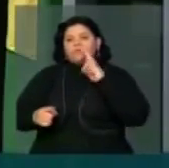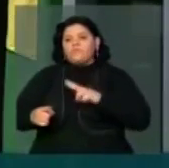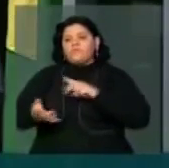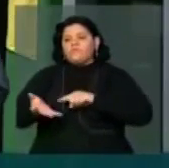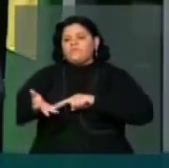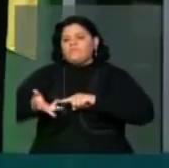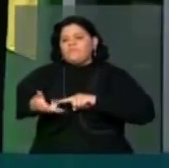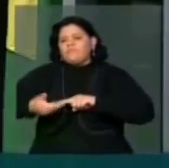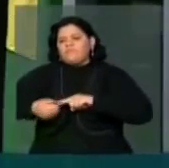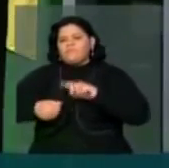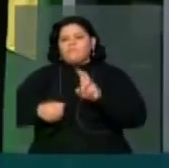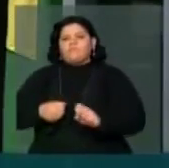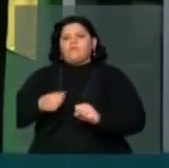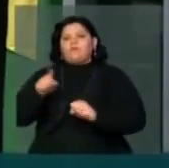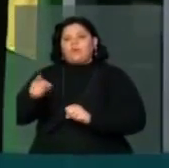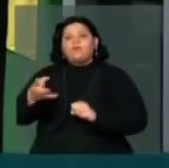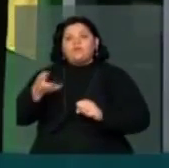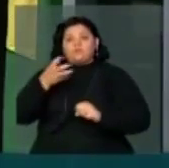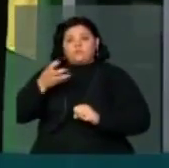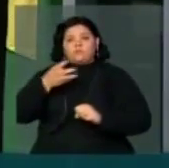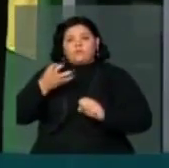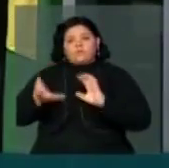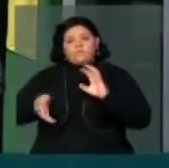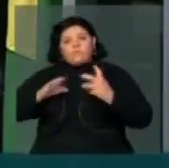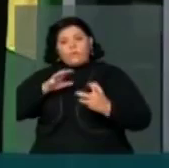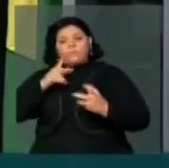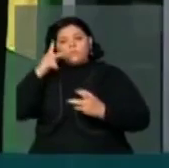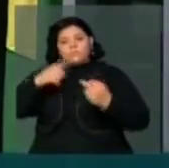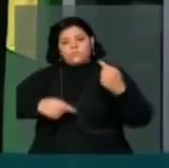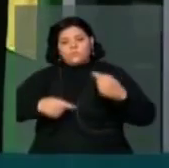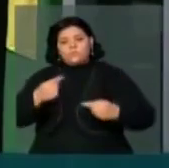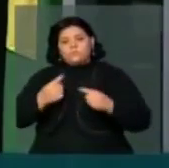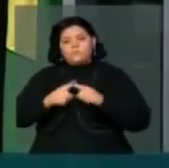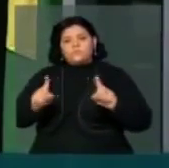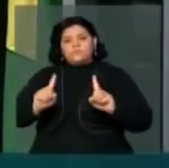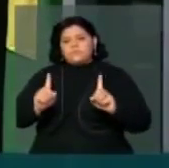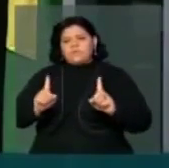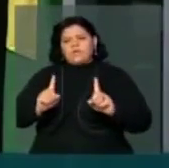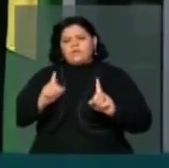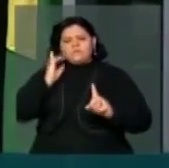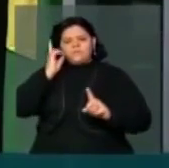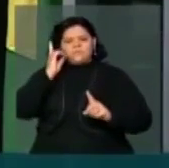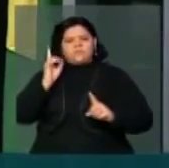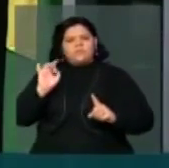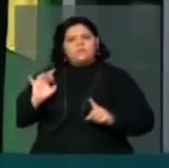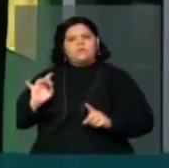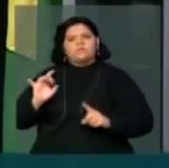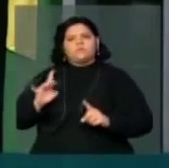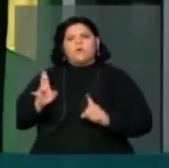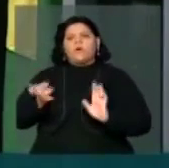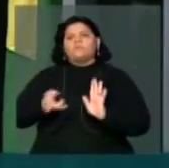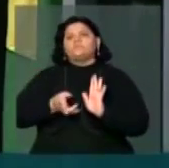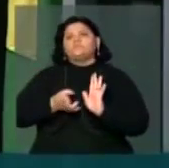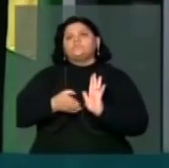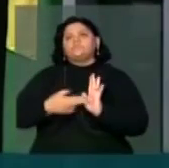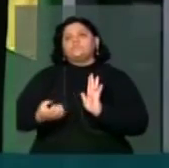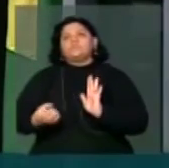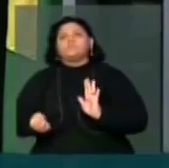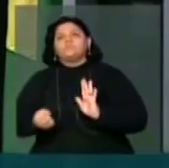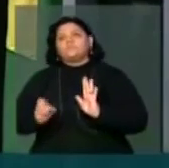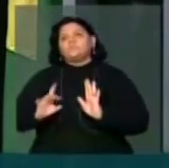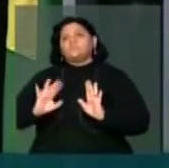vezes ela dizer que quer reforma política. Mas não é, deputado. É apenas a admissibilidade. É só